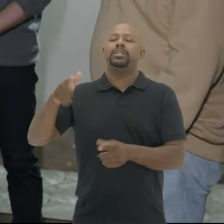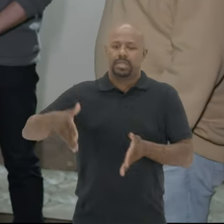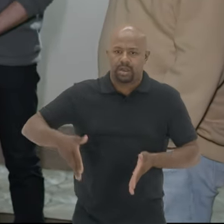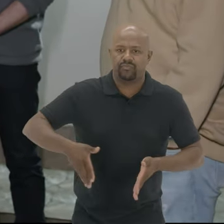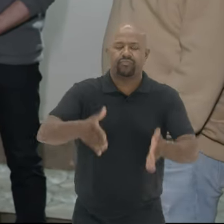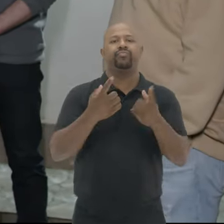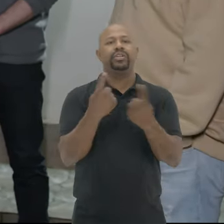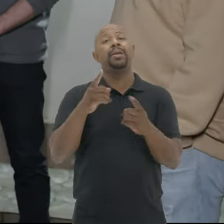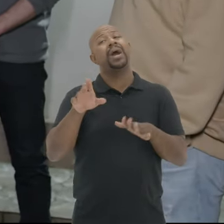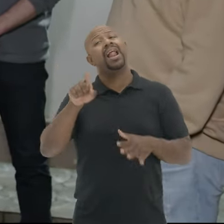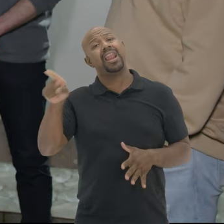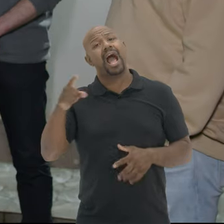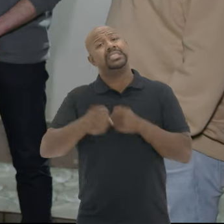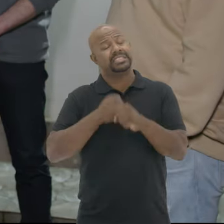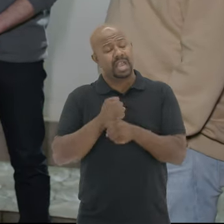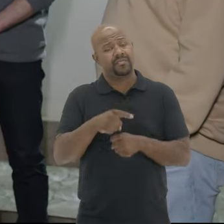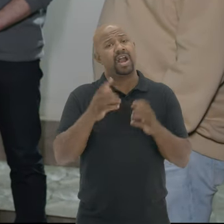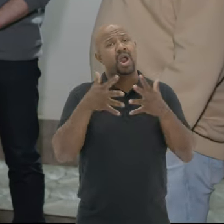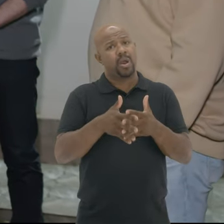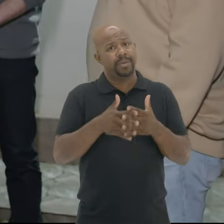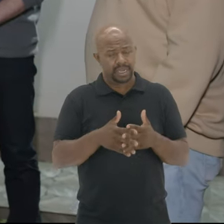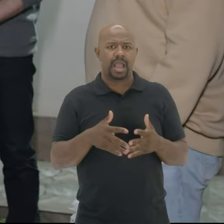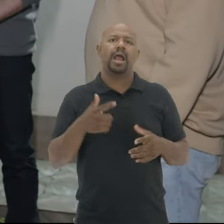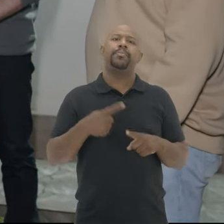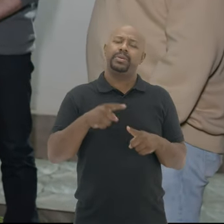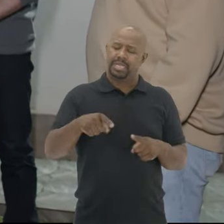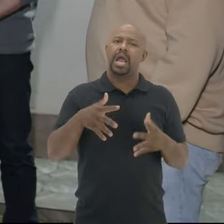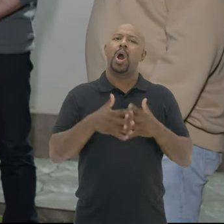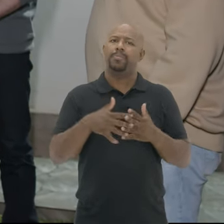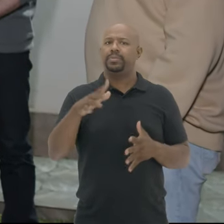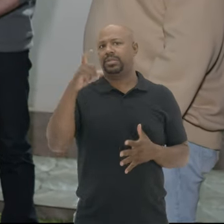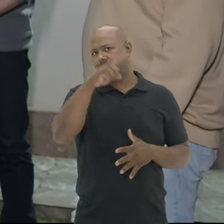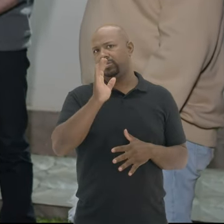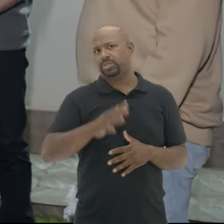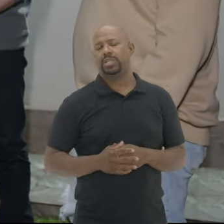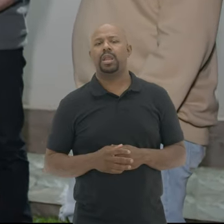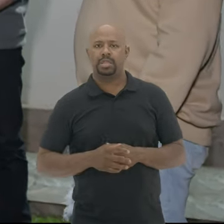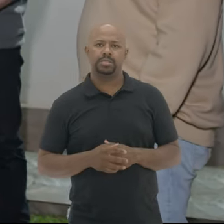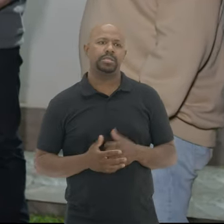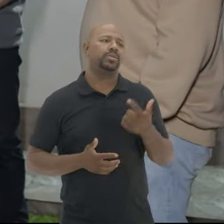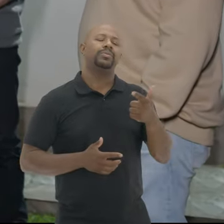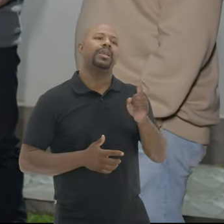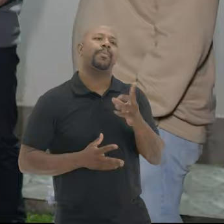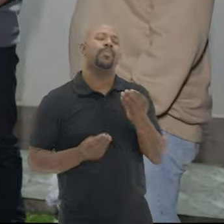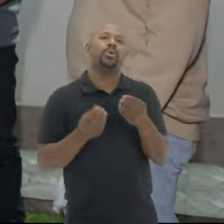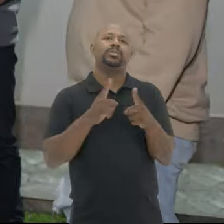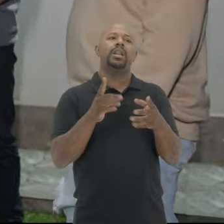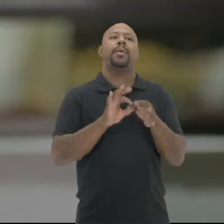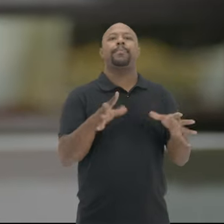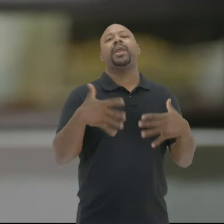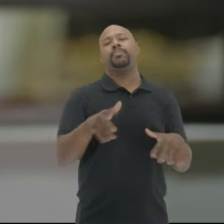iam para outra faixa Só que lá Esse ano vai complicar Não sei O Dyer está complicando já Não está permitindo Não